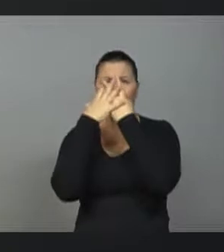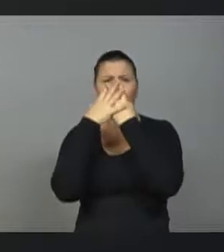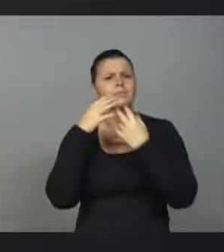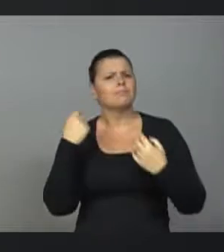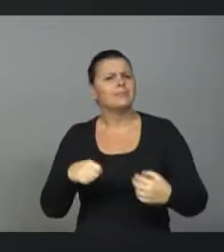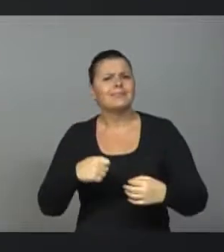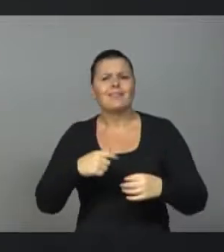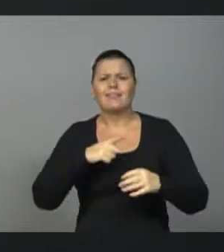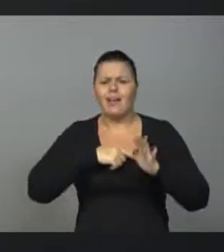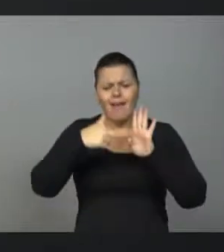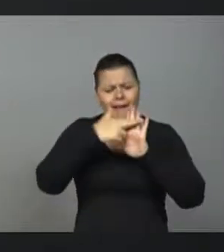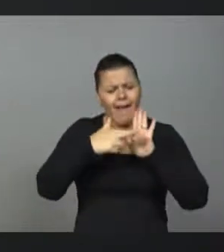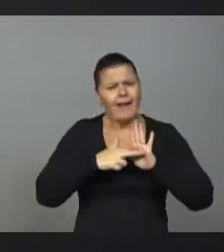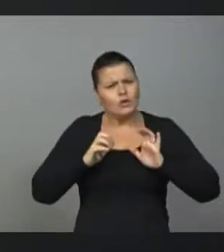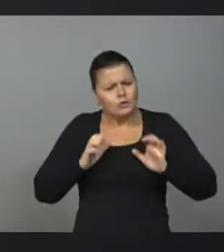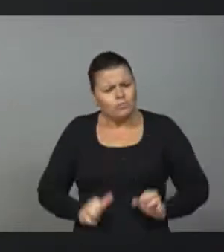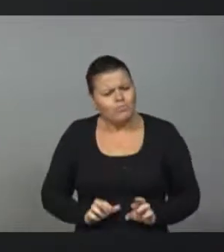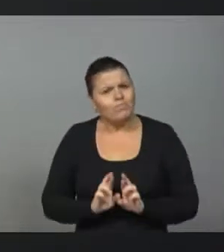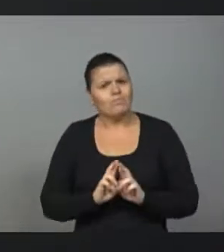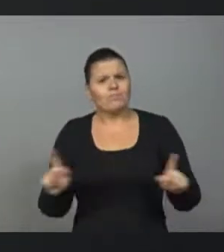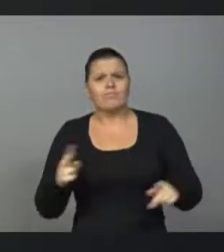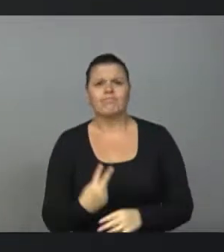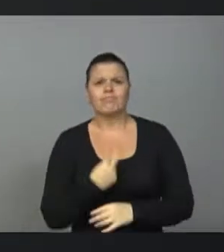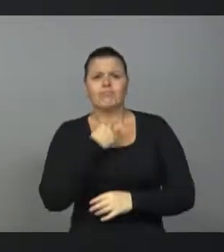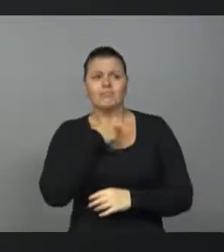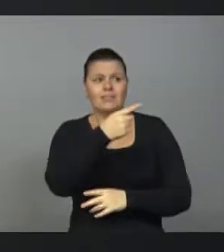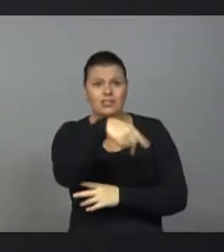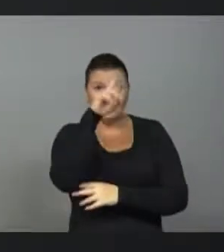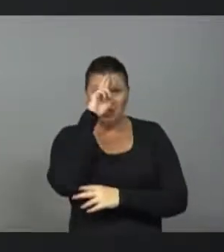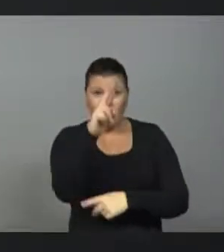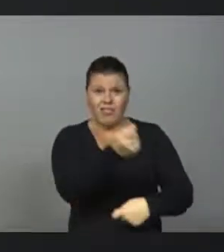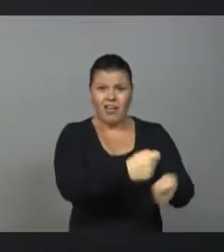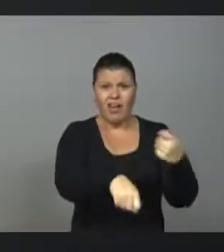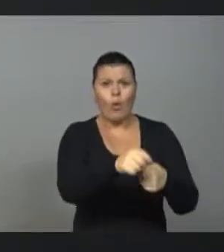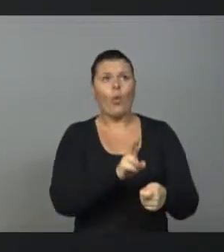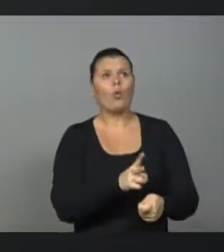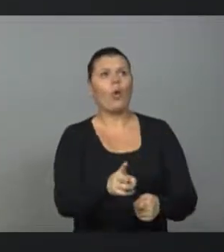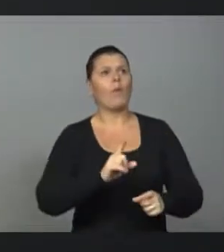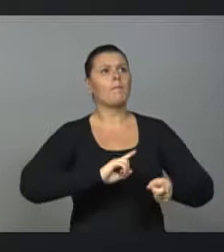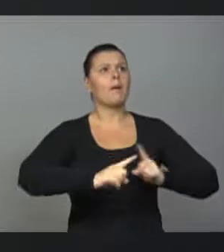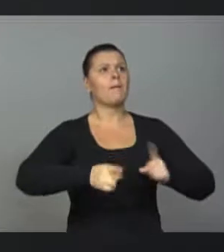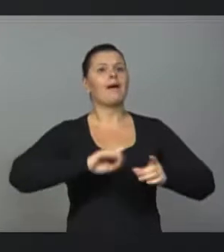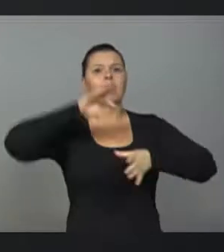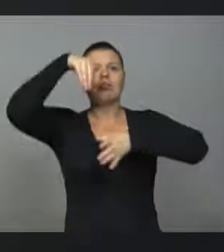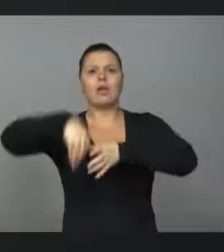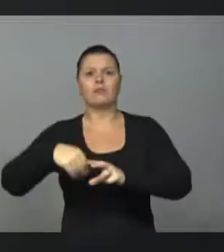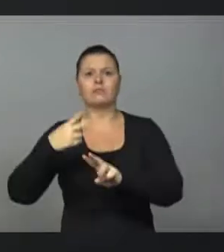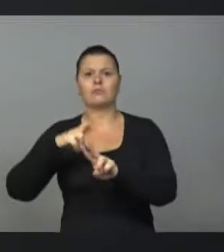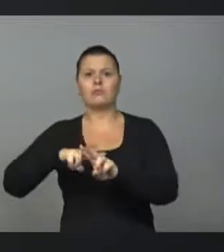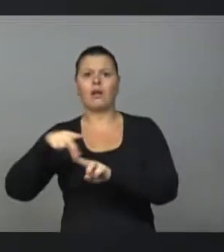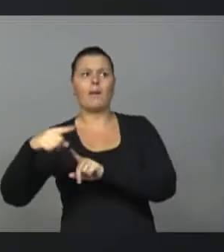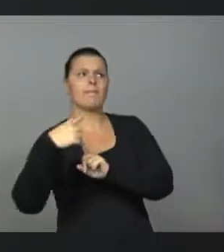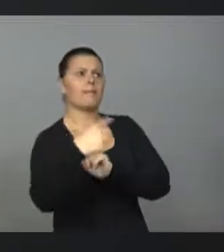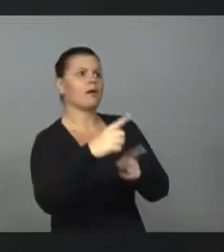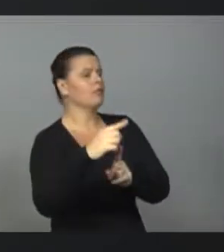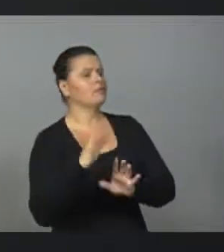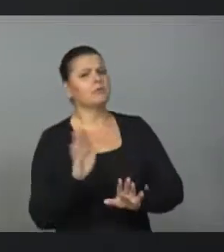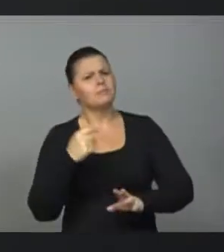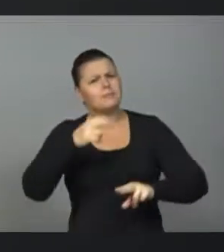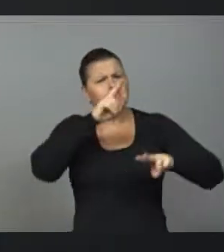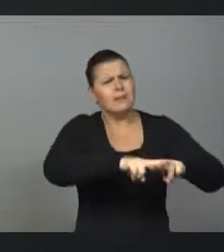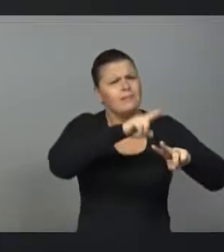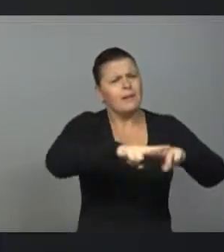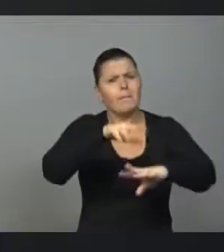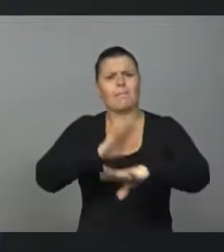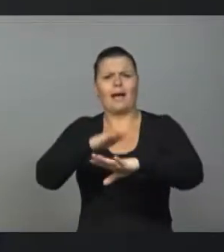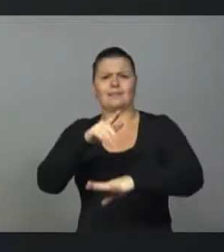disciplinar diferenciado aqui no Rio Grande do Sul para impedir que os chefes de facções continuem comandando o crime organizado de dentro das cadeias, que o que acontece hoje. E a precisa prender mais. Existem